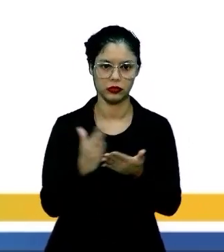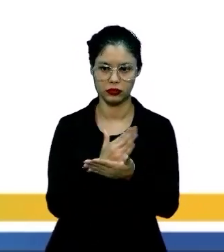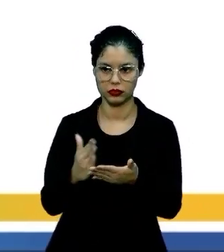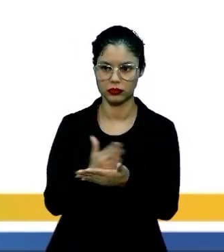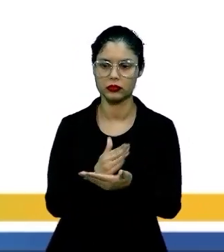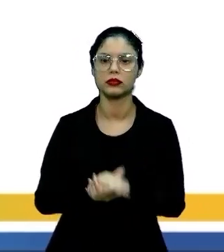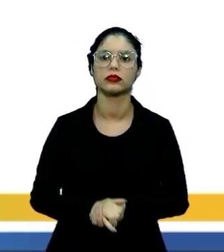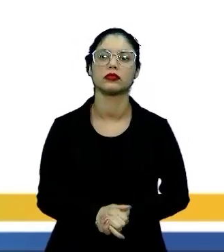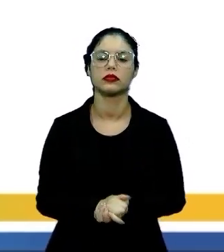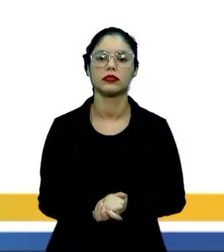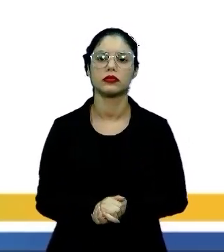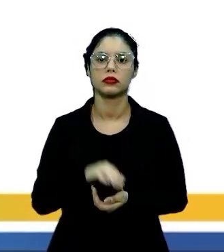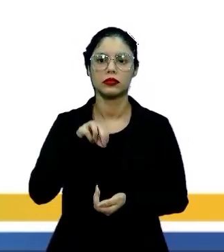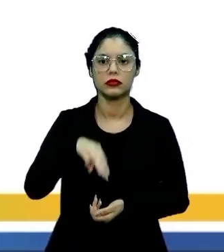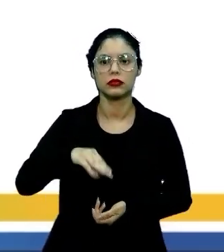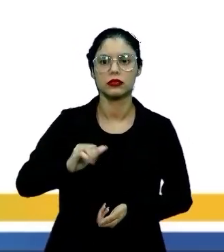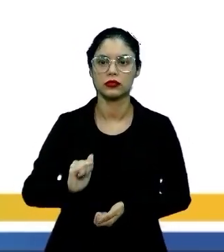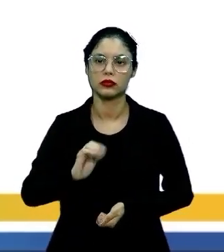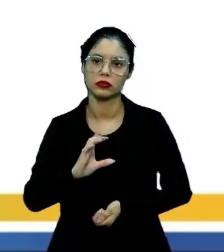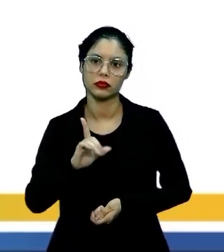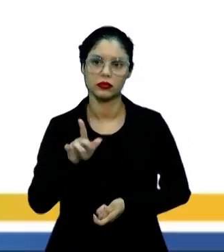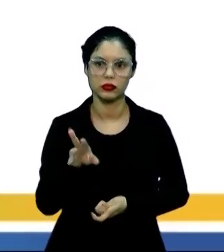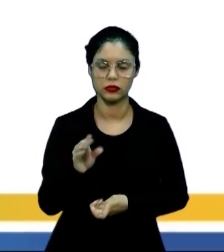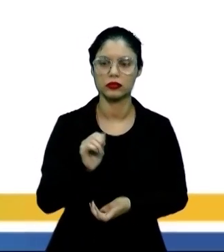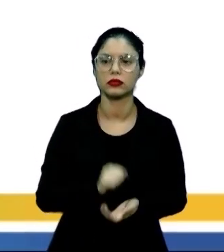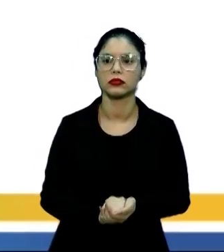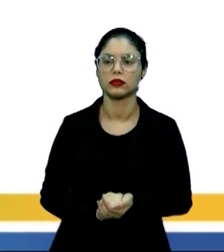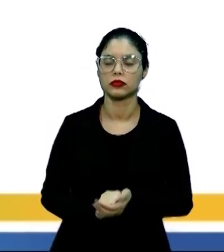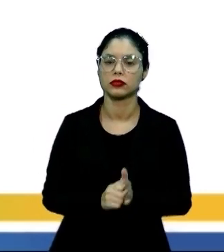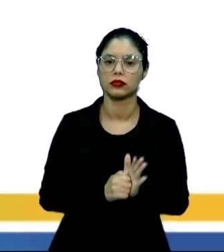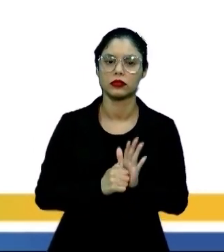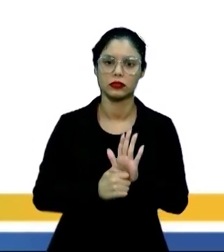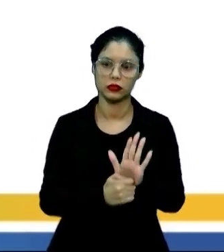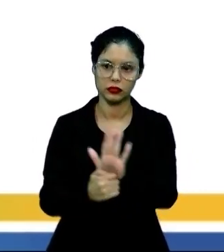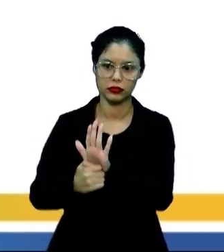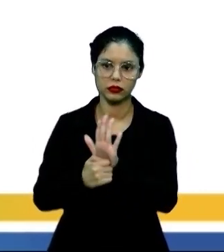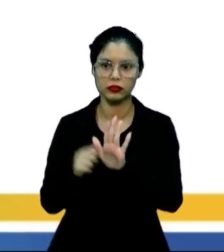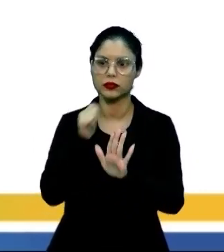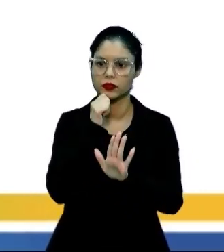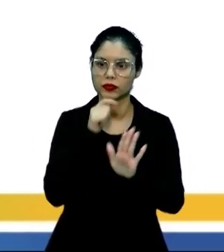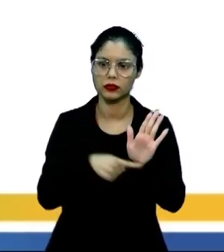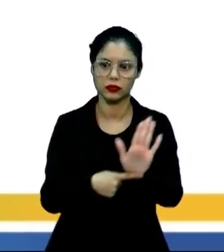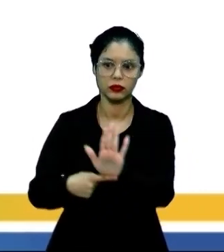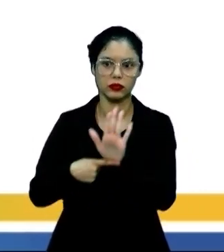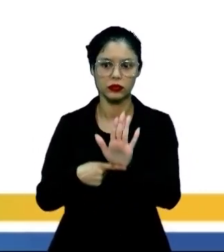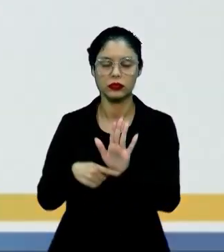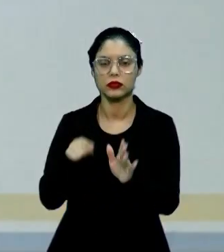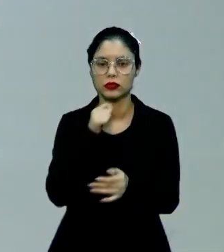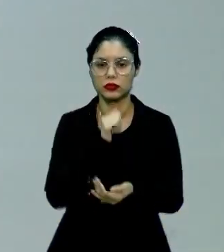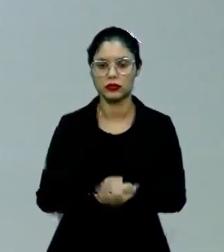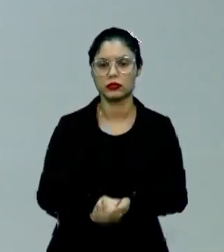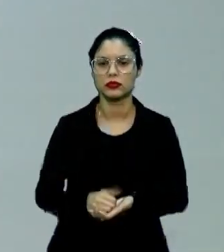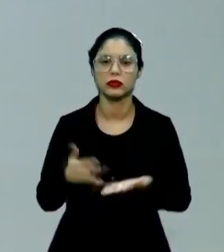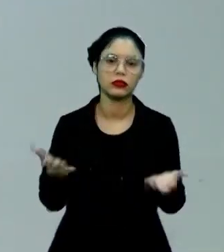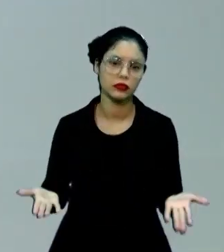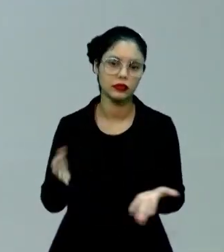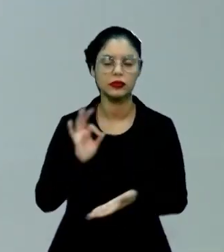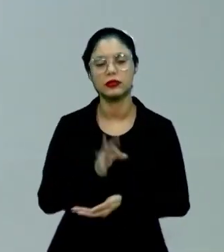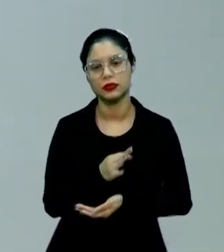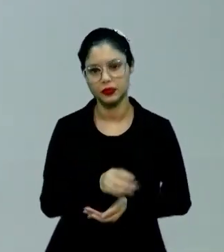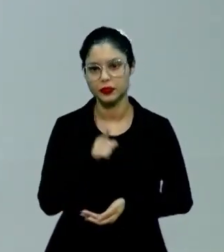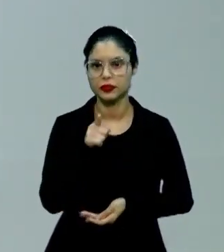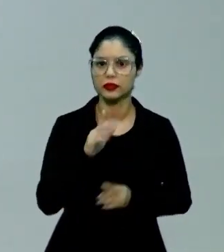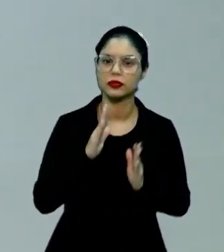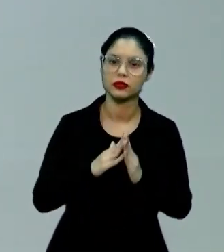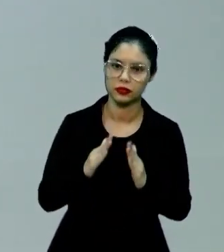Brasil, o Machado de Assis é o que é mais citado. Quem nunca ouviu falar de Machado de Assis? Com certeza, você